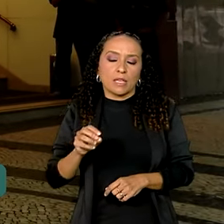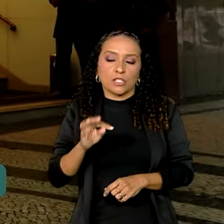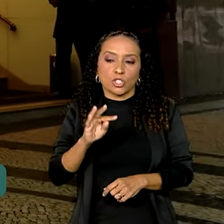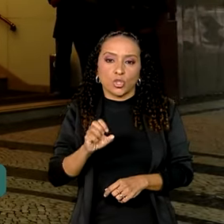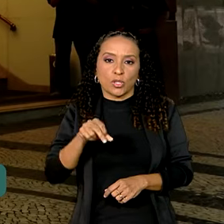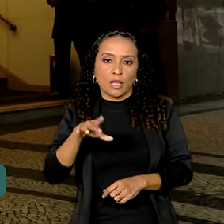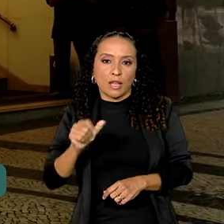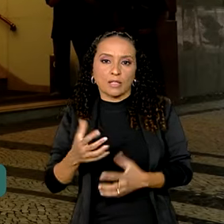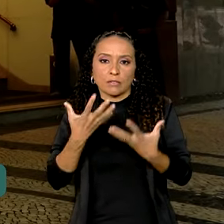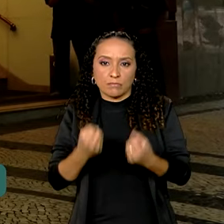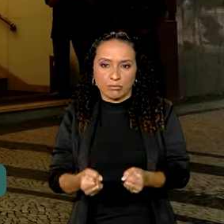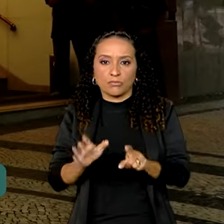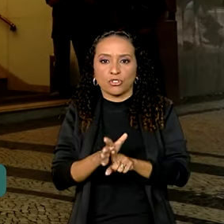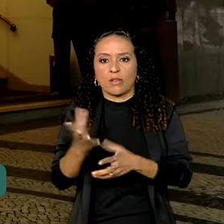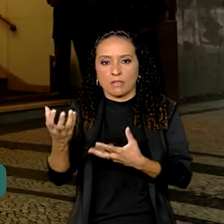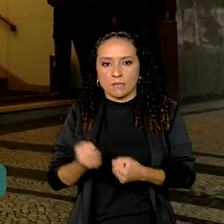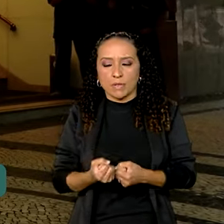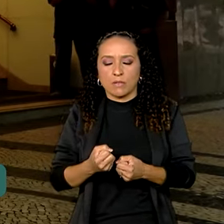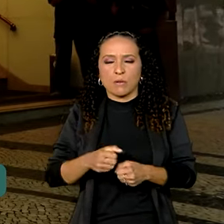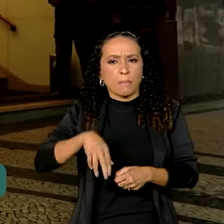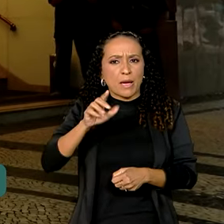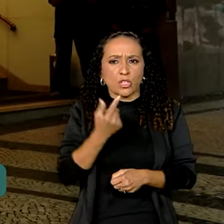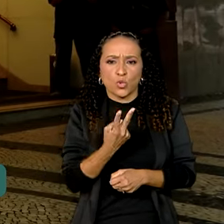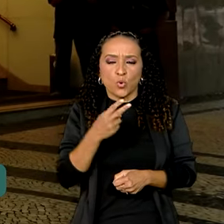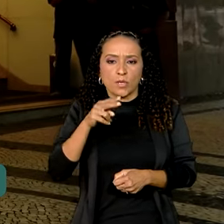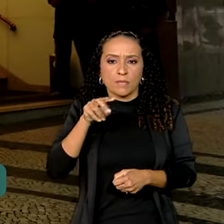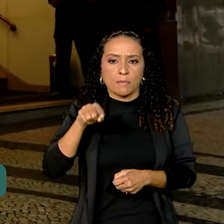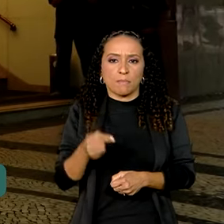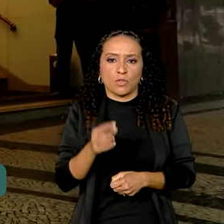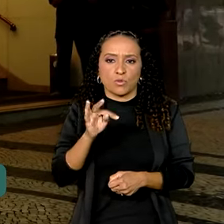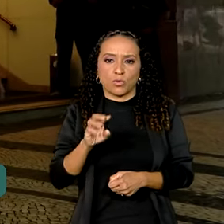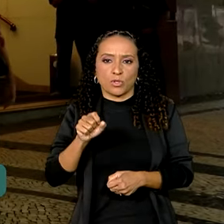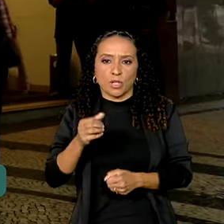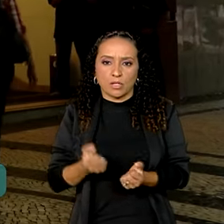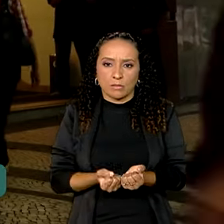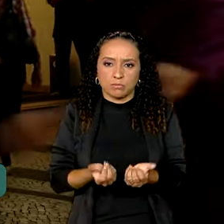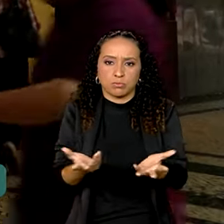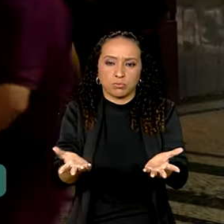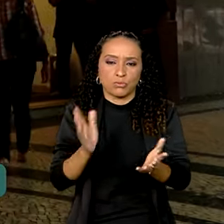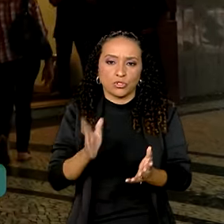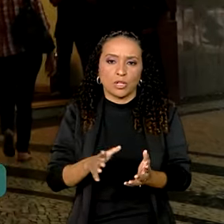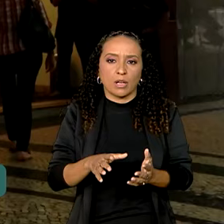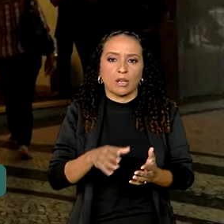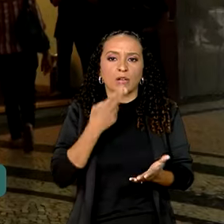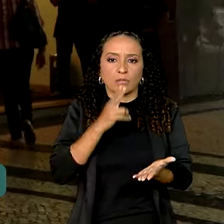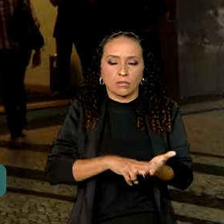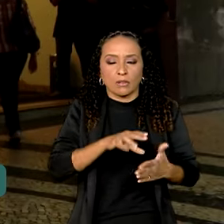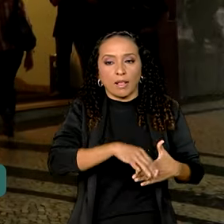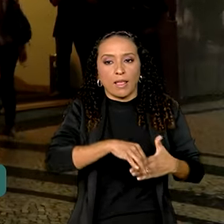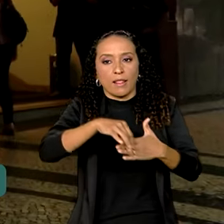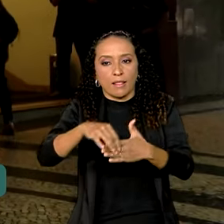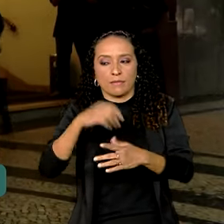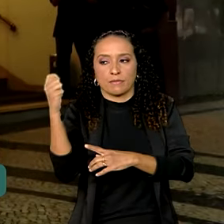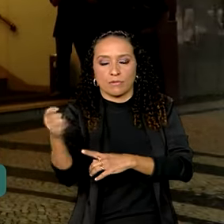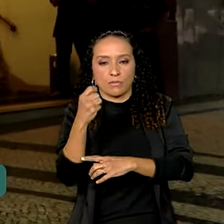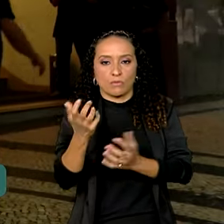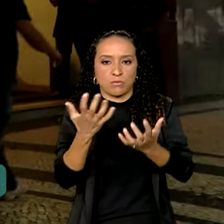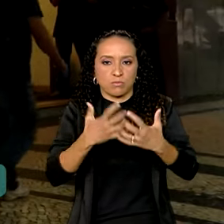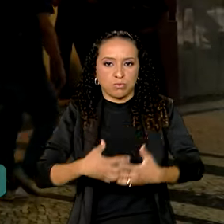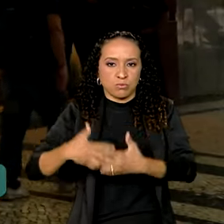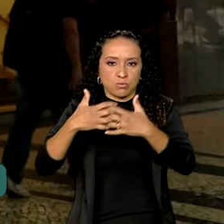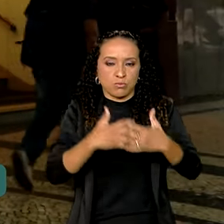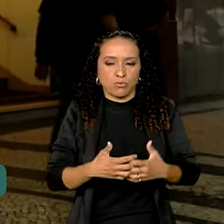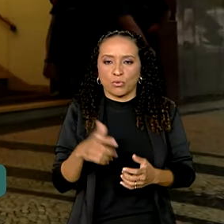mais de 2.000 toneladas foram entregues. Os Correios levam as doações ao Rio Grande do Sul em carretas e não tem nenhum